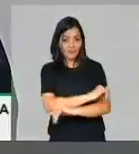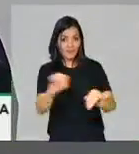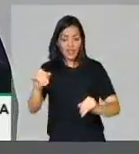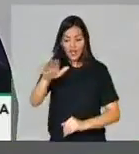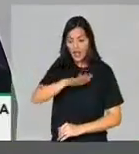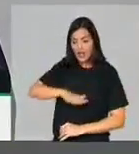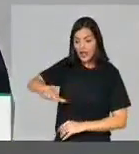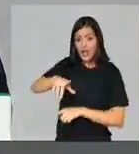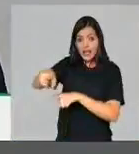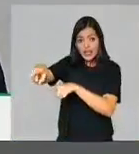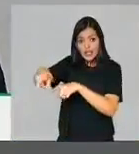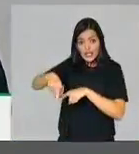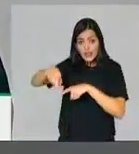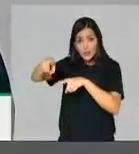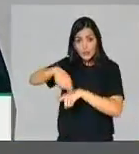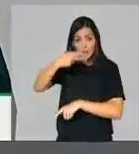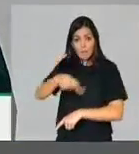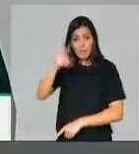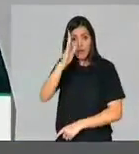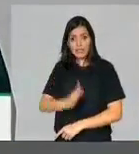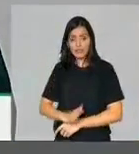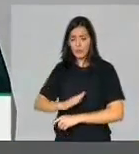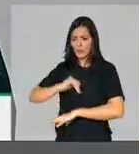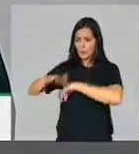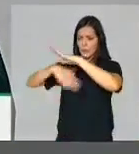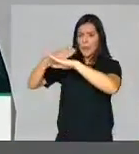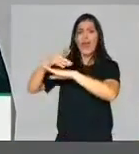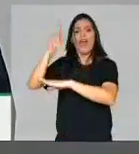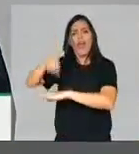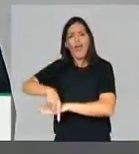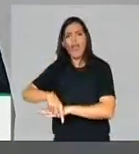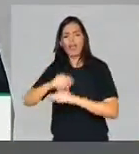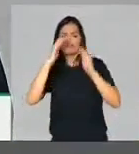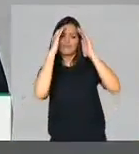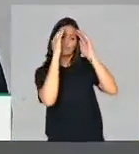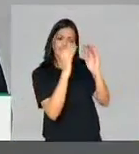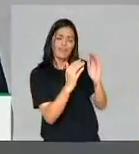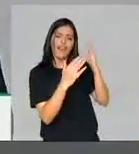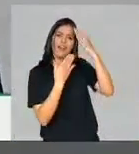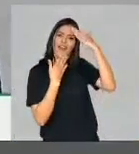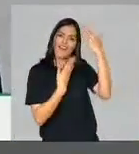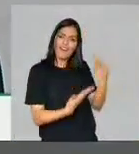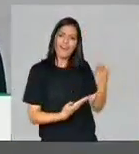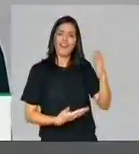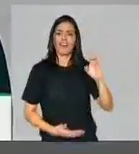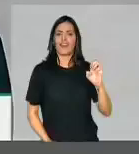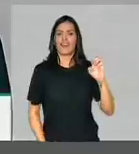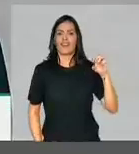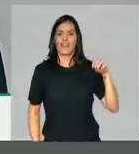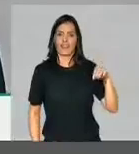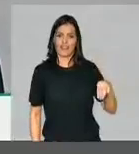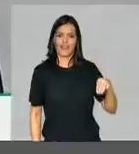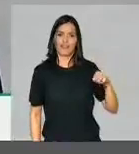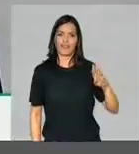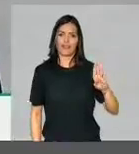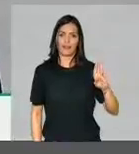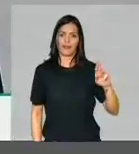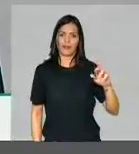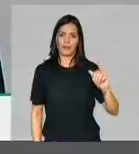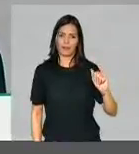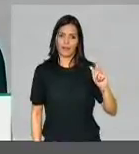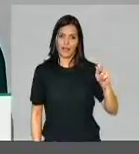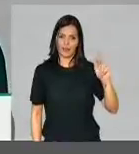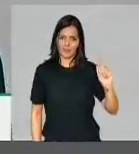da agricultura brasileira deve a esse órgão chamado Embrapa. Parabéns